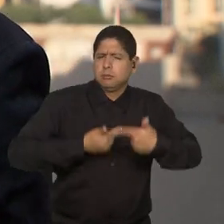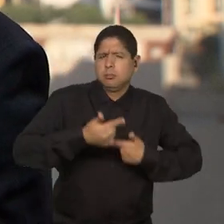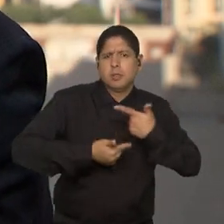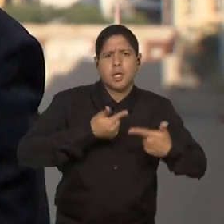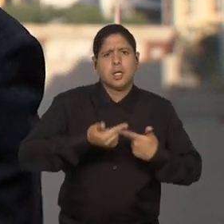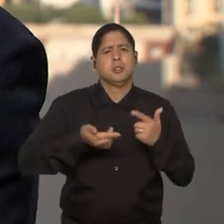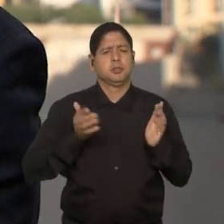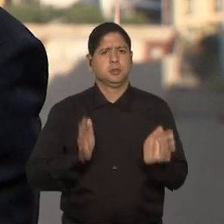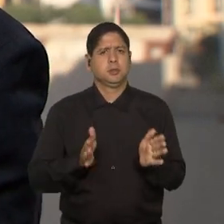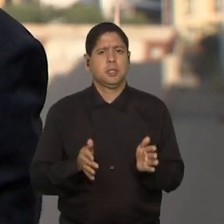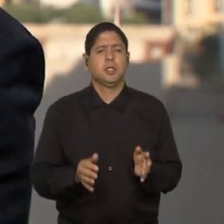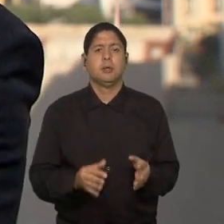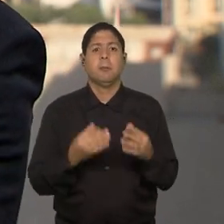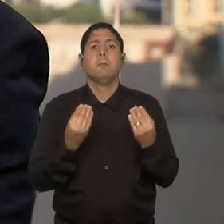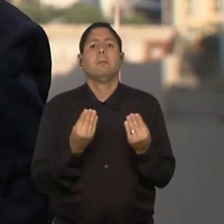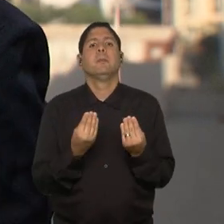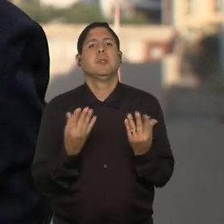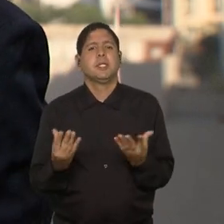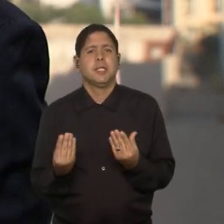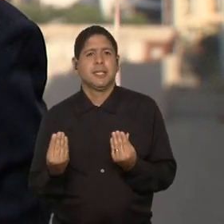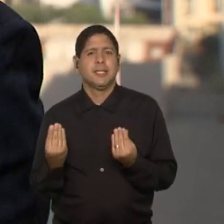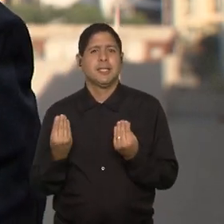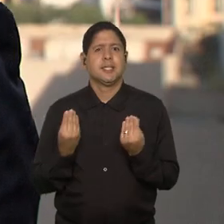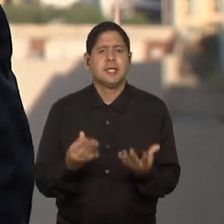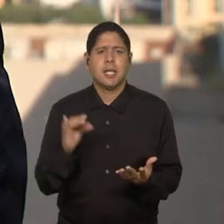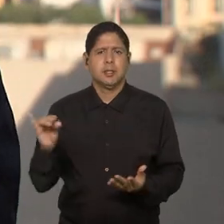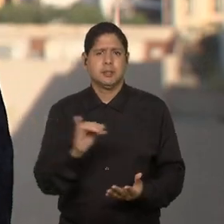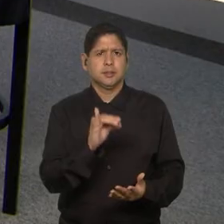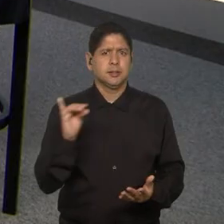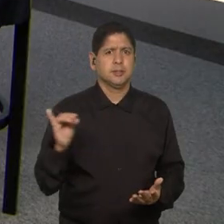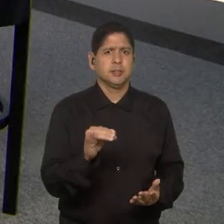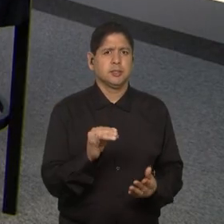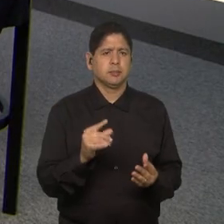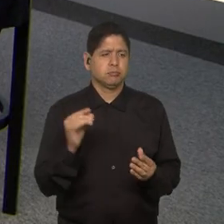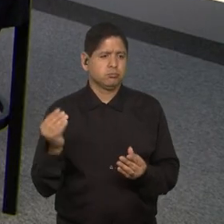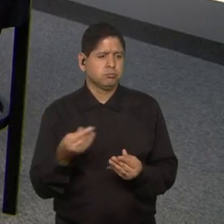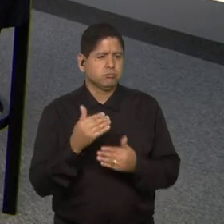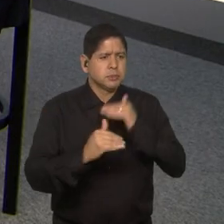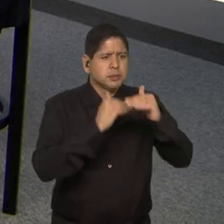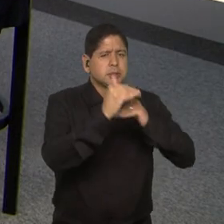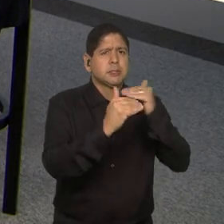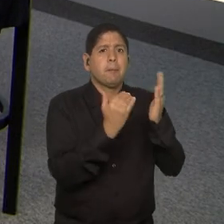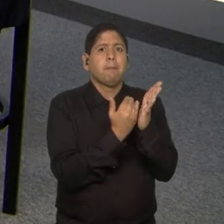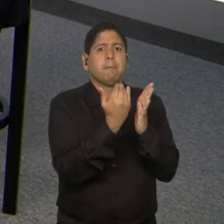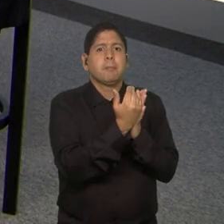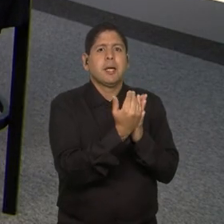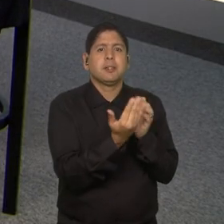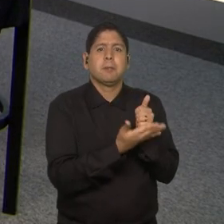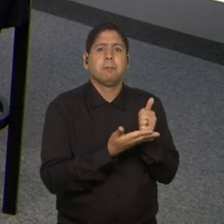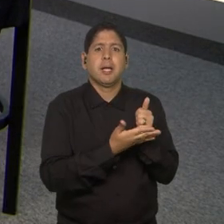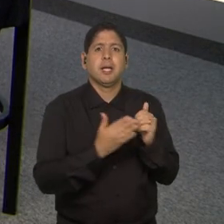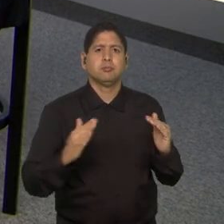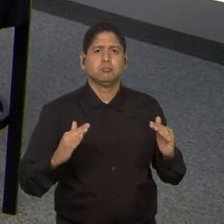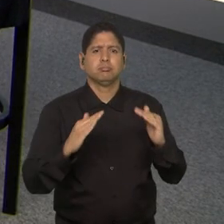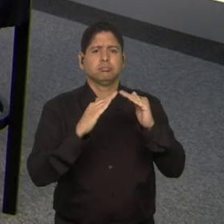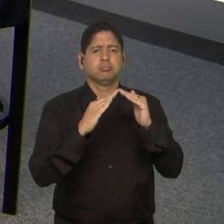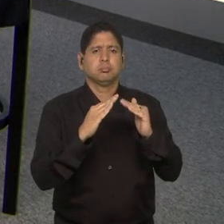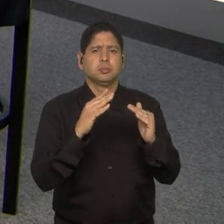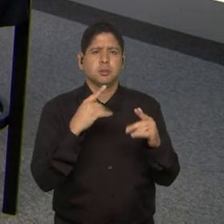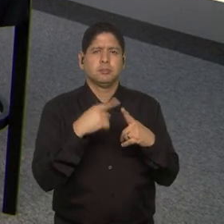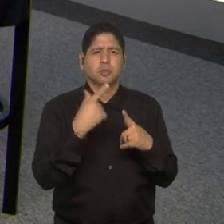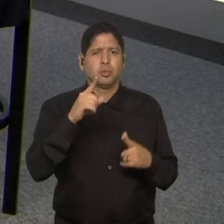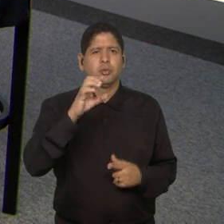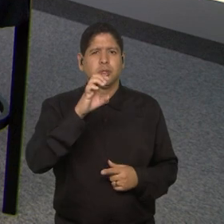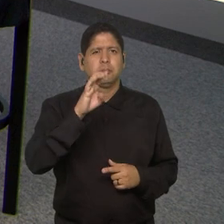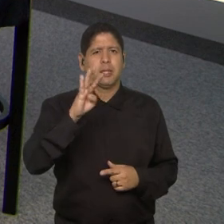nesse sentido, justamente para trazer essa linha de investimento, para dar o fomento e desenvolver mais a base da pirâmide. Porque, de novo,